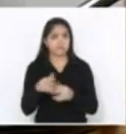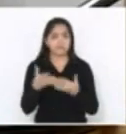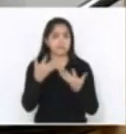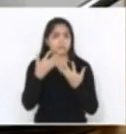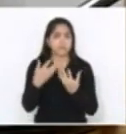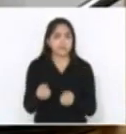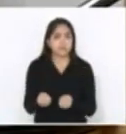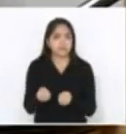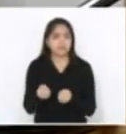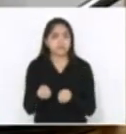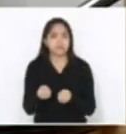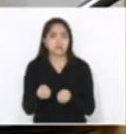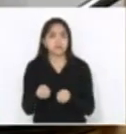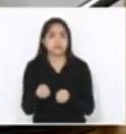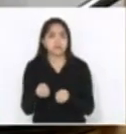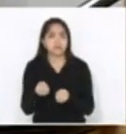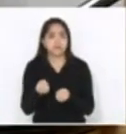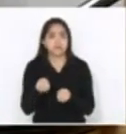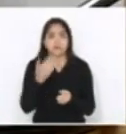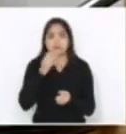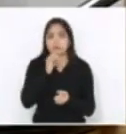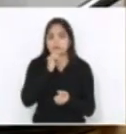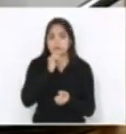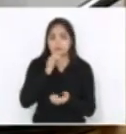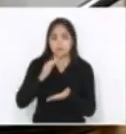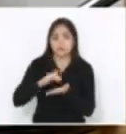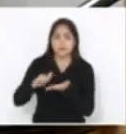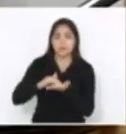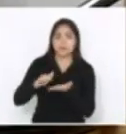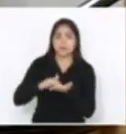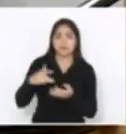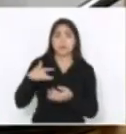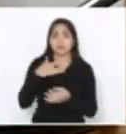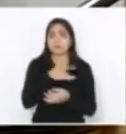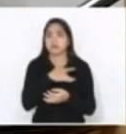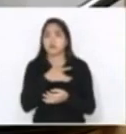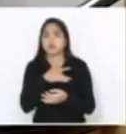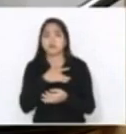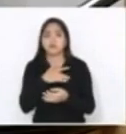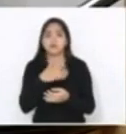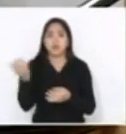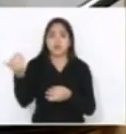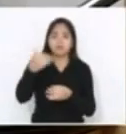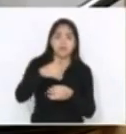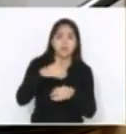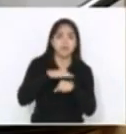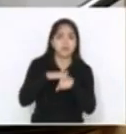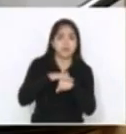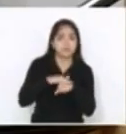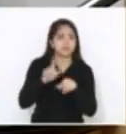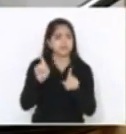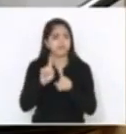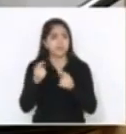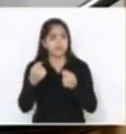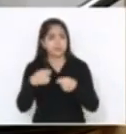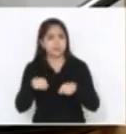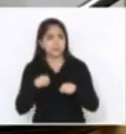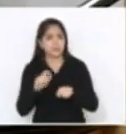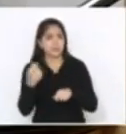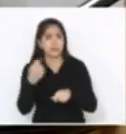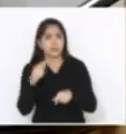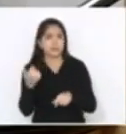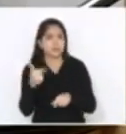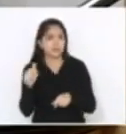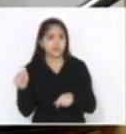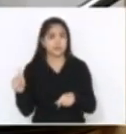Secretário de Saúde, de Agricultura, não recebe nem os parlamentares. Não quero dizer aqui em Santa Catarina, como regra geral, não estou pulonizando, mas o